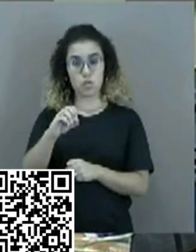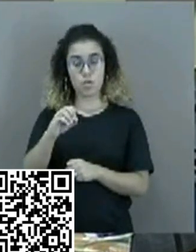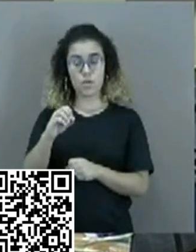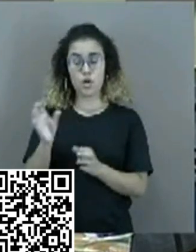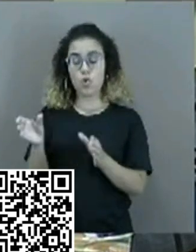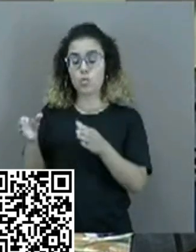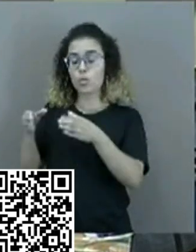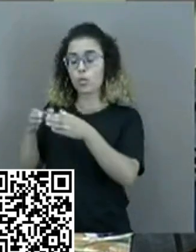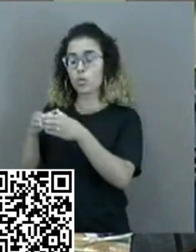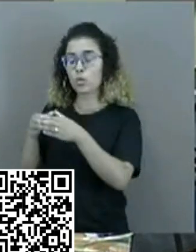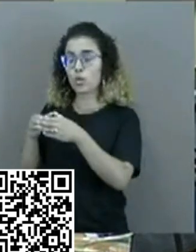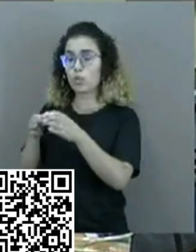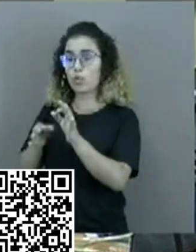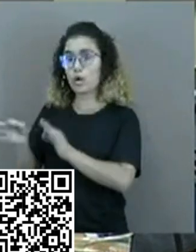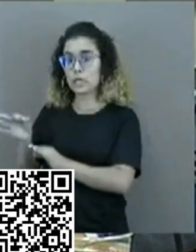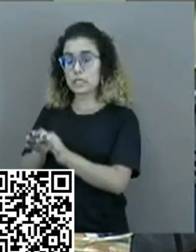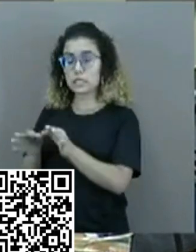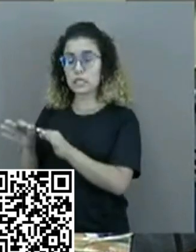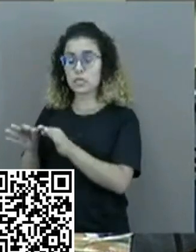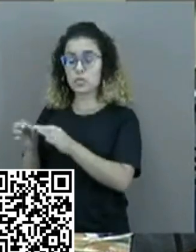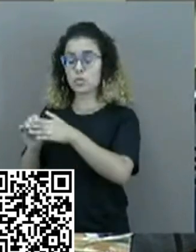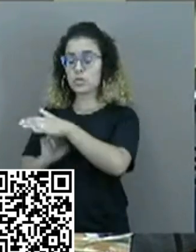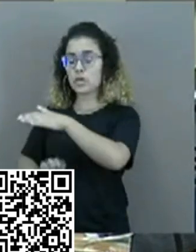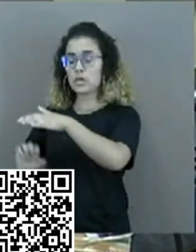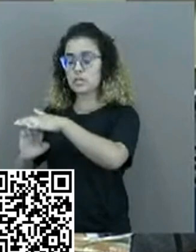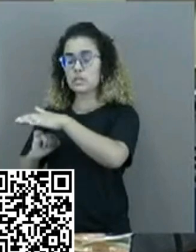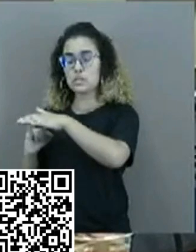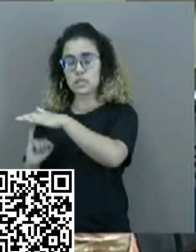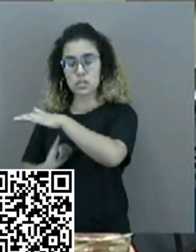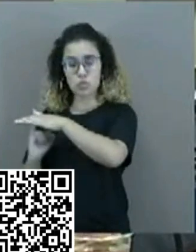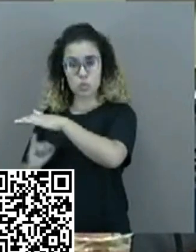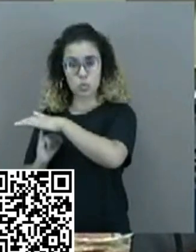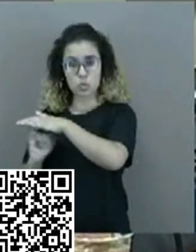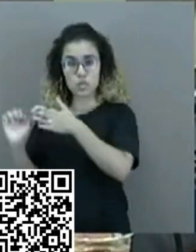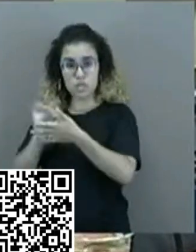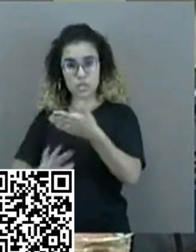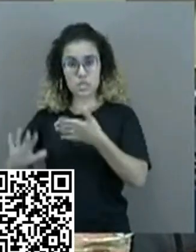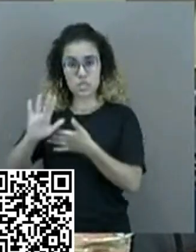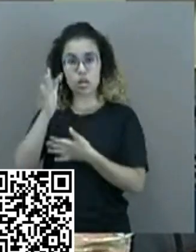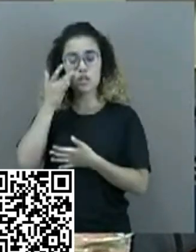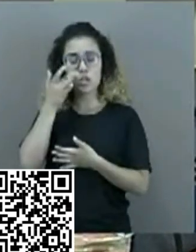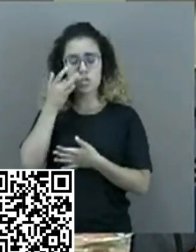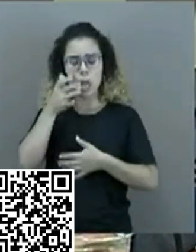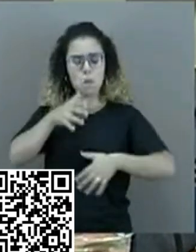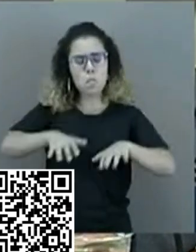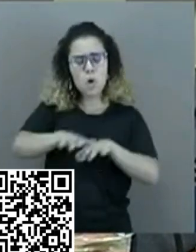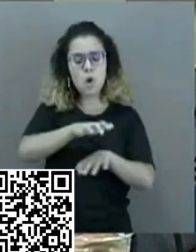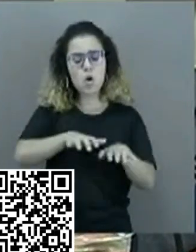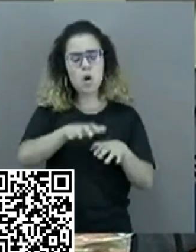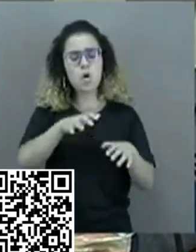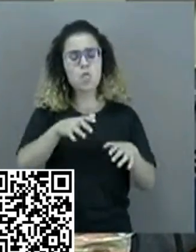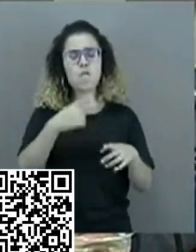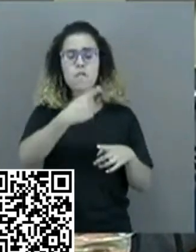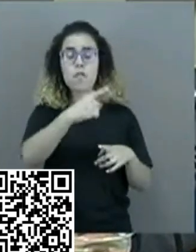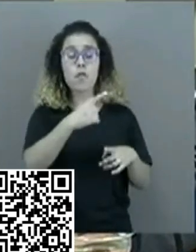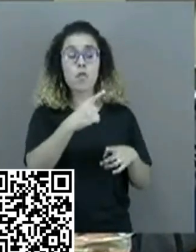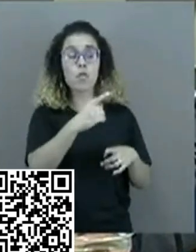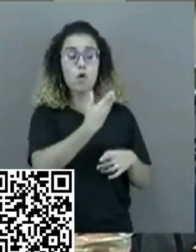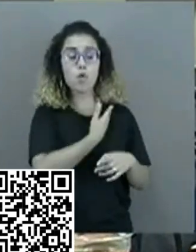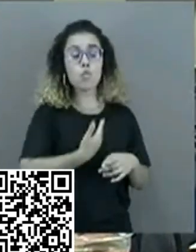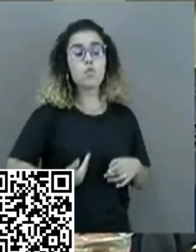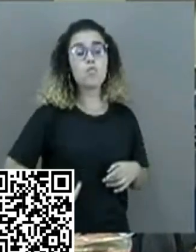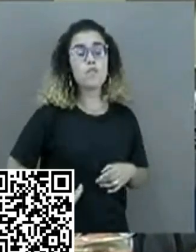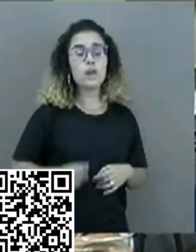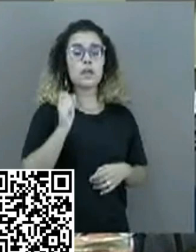provocou o governo do Estado para a necessidade de perceber,